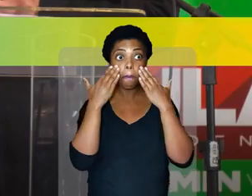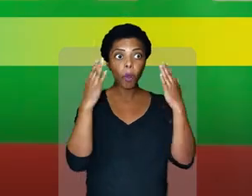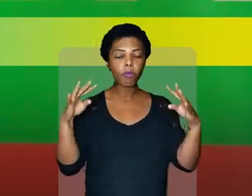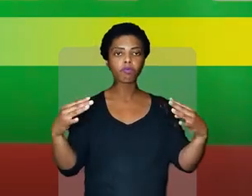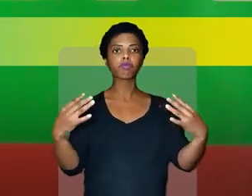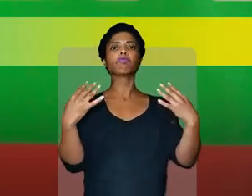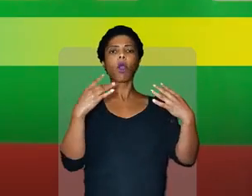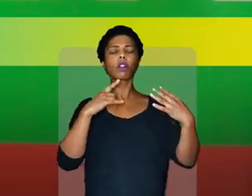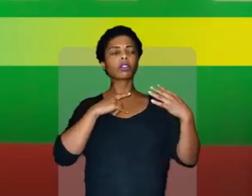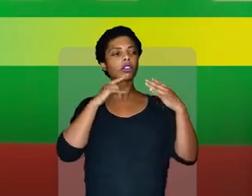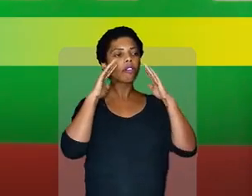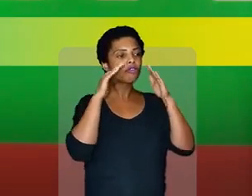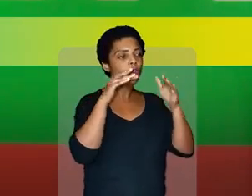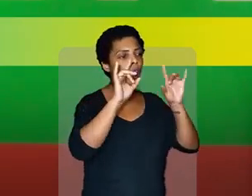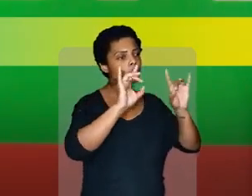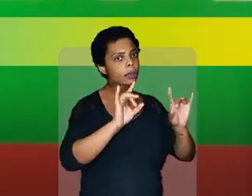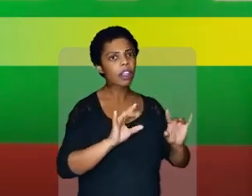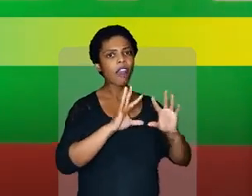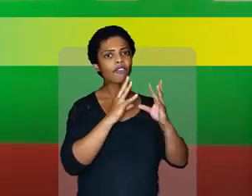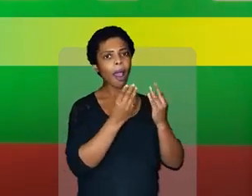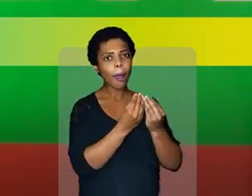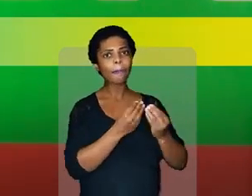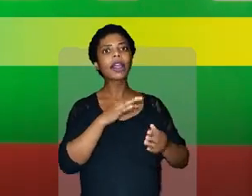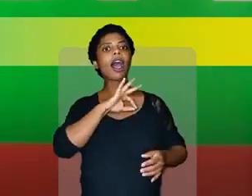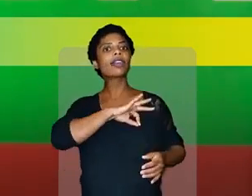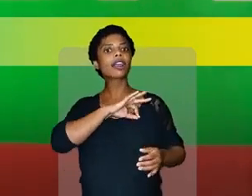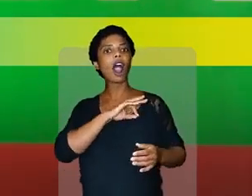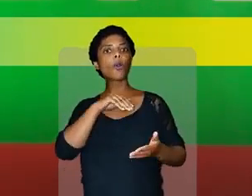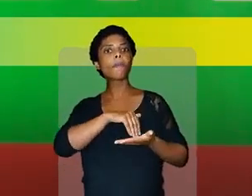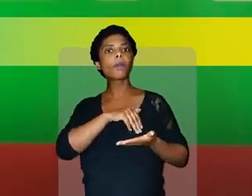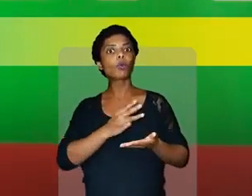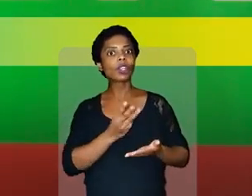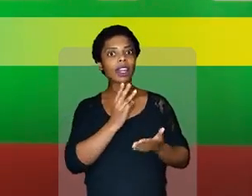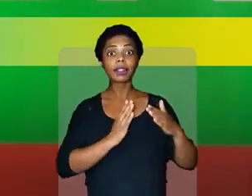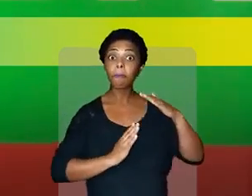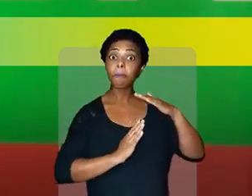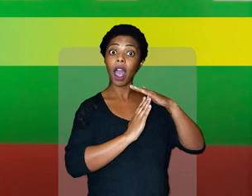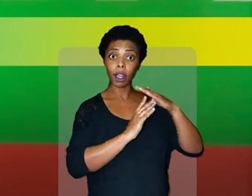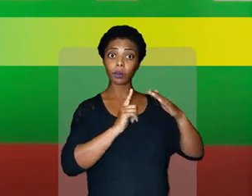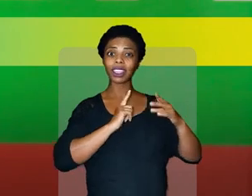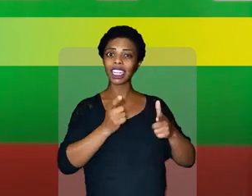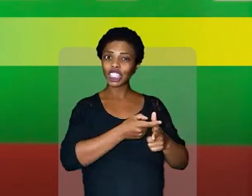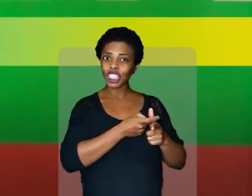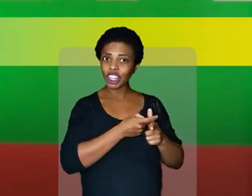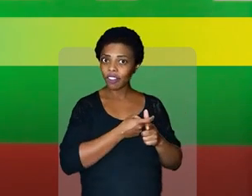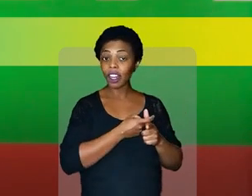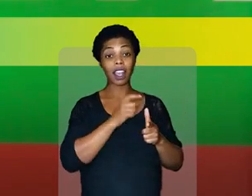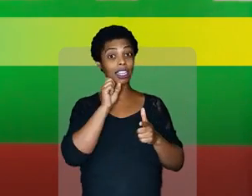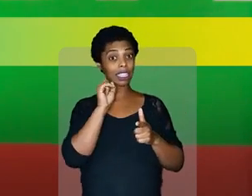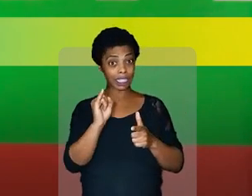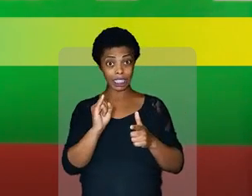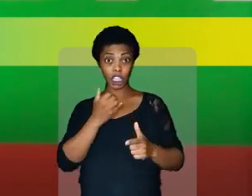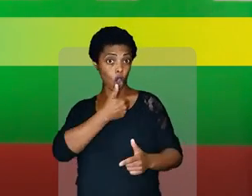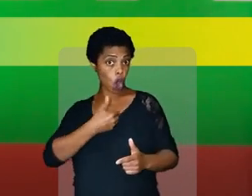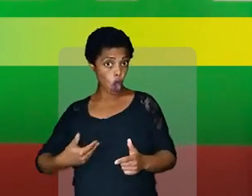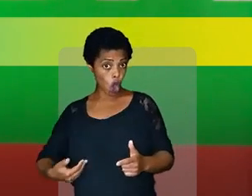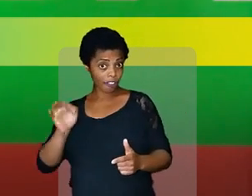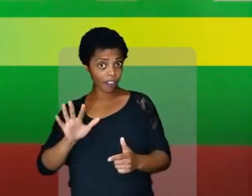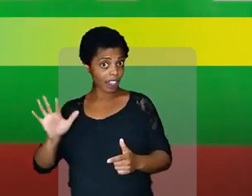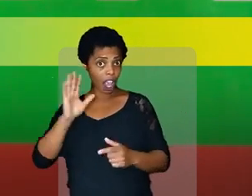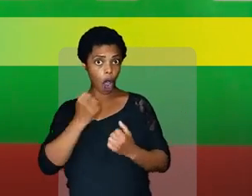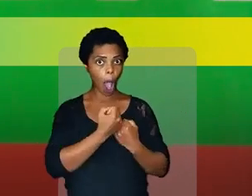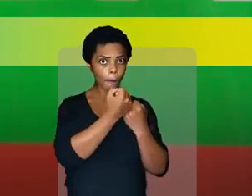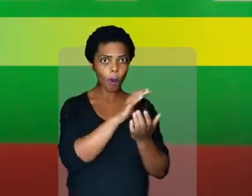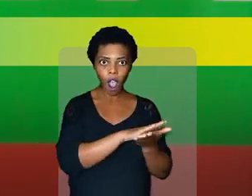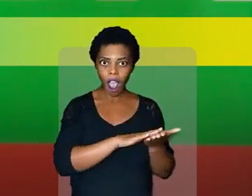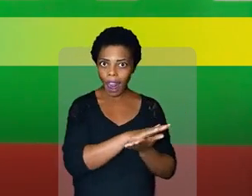de um olhar especial para as famílias que ganham até três salários mínimos e que estão endividadas e não vão conseguir sair do